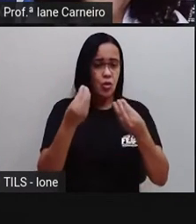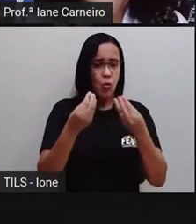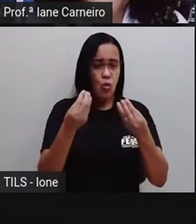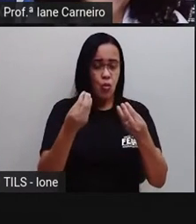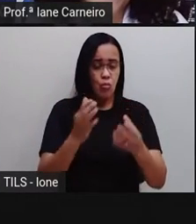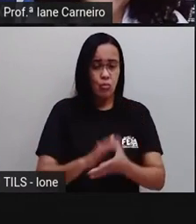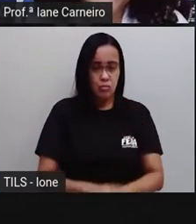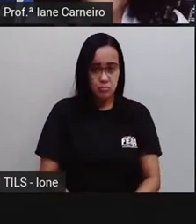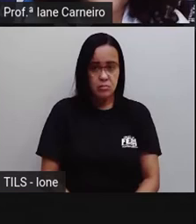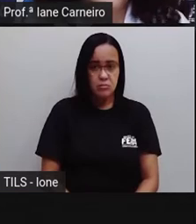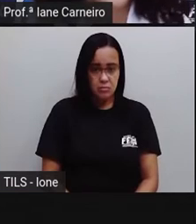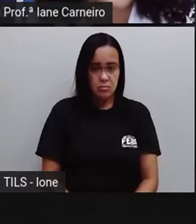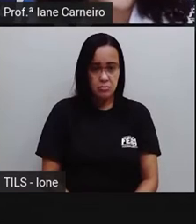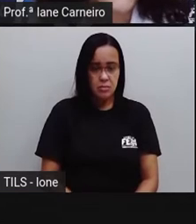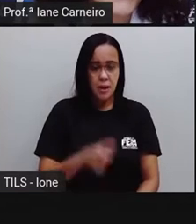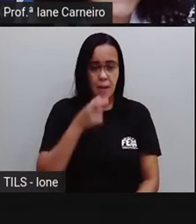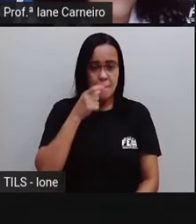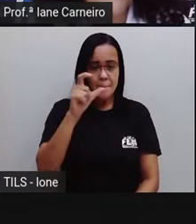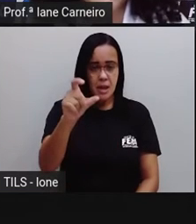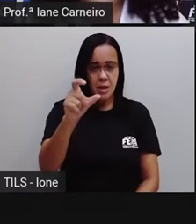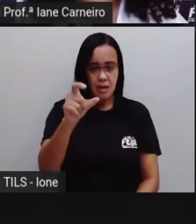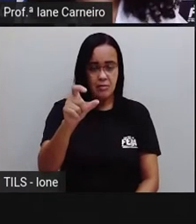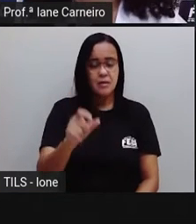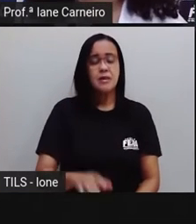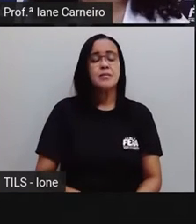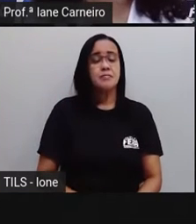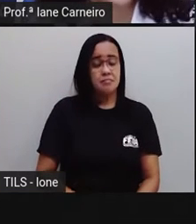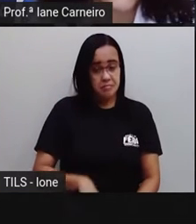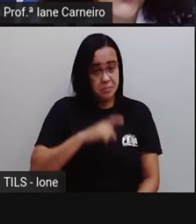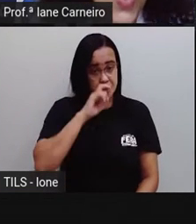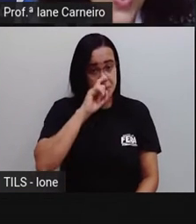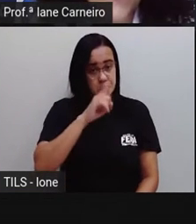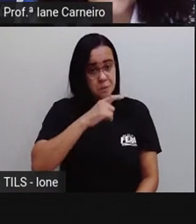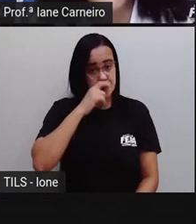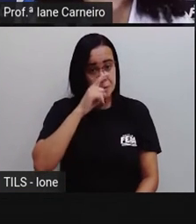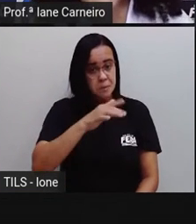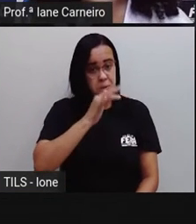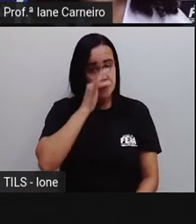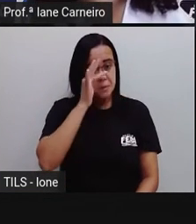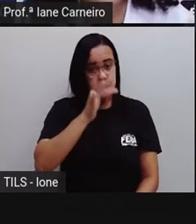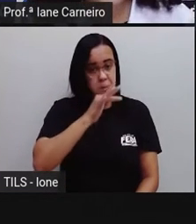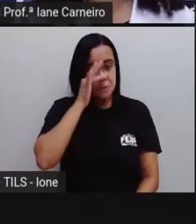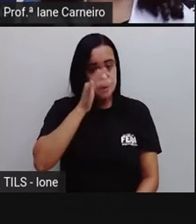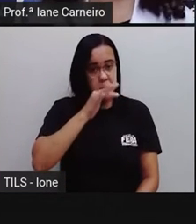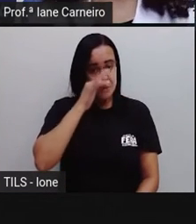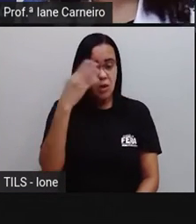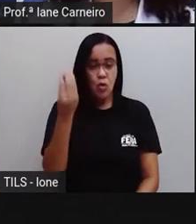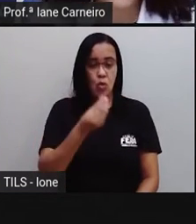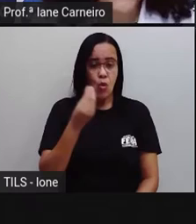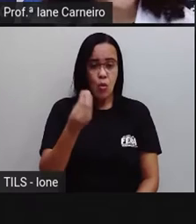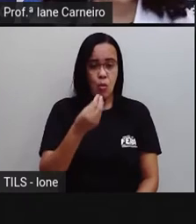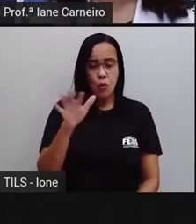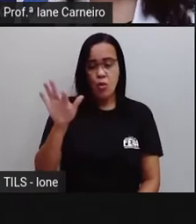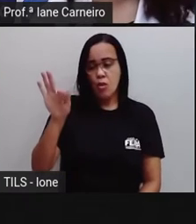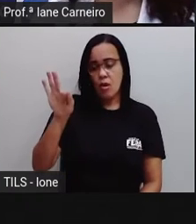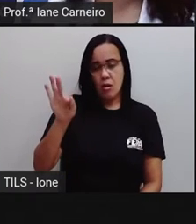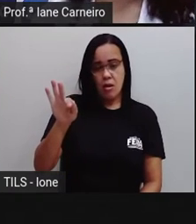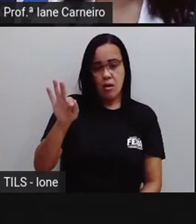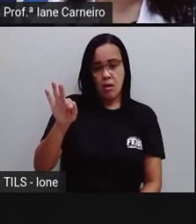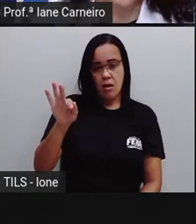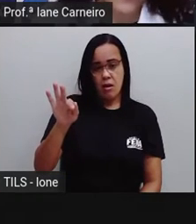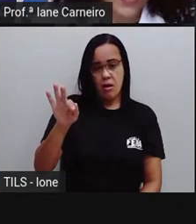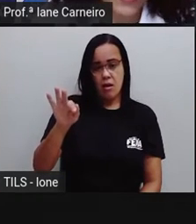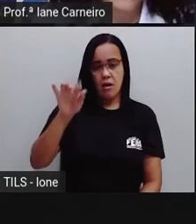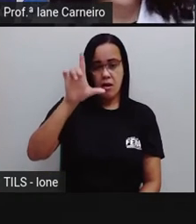palavra FLOR, né? Como é que a escreve FLOR, né? A gente já sabe que começa com a letra Fê, aí já ficou